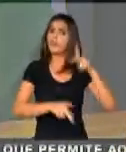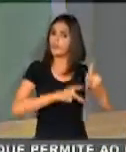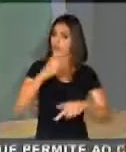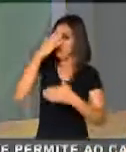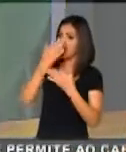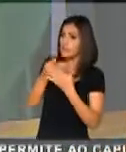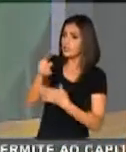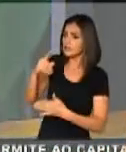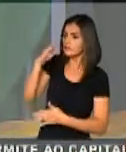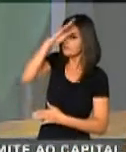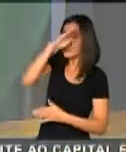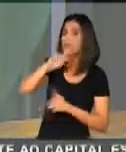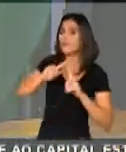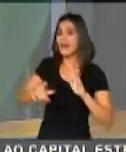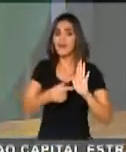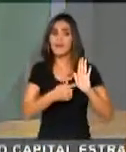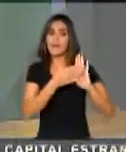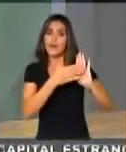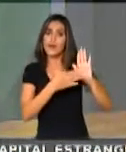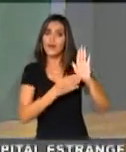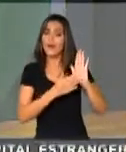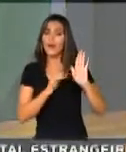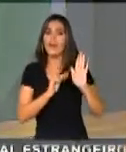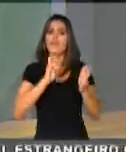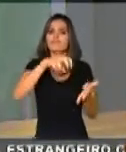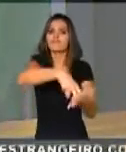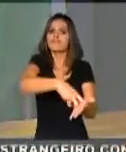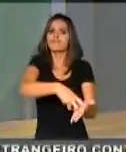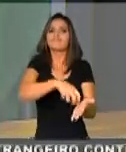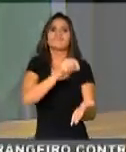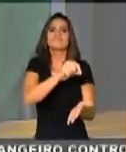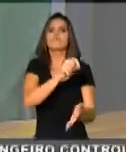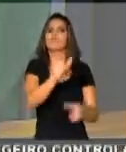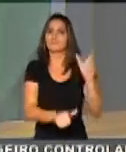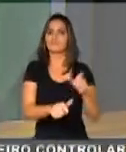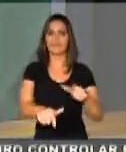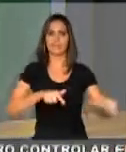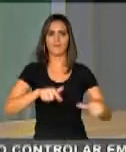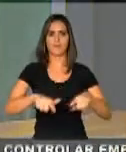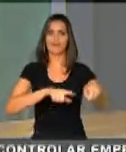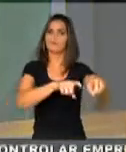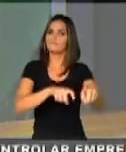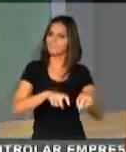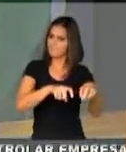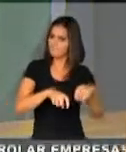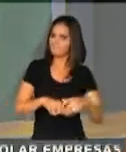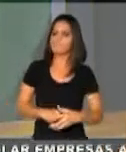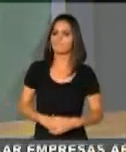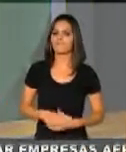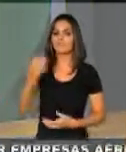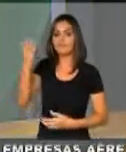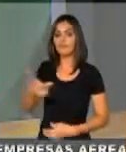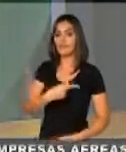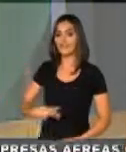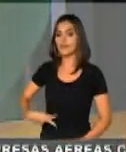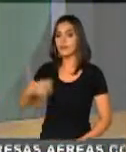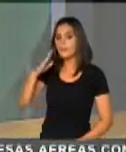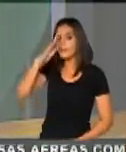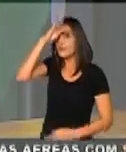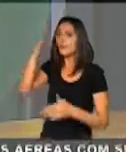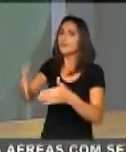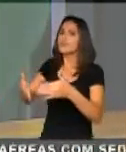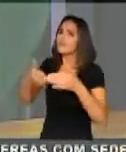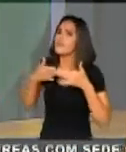brasileira, que reveja essa proposta que penaliza os nossos trabalhadores rurais. Senhor presidente Bolsonaro, não